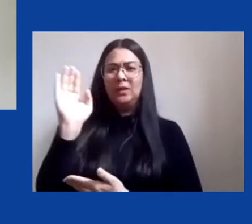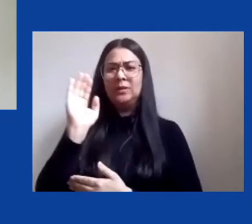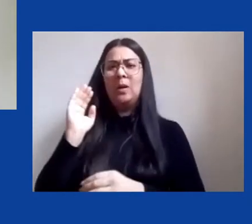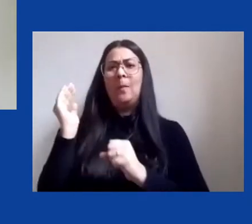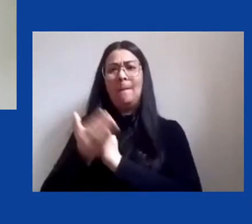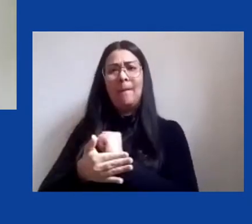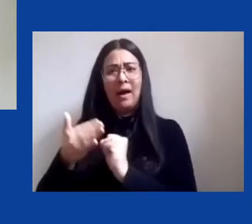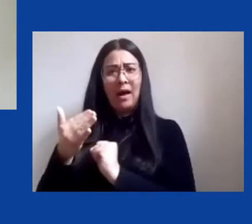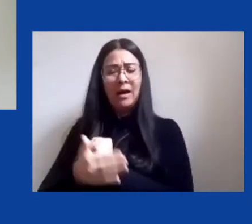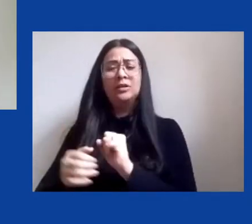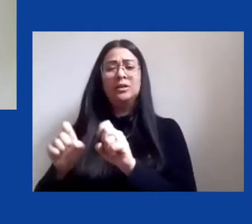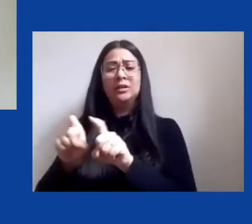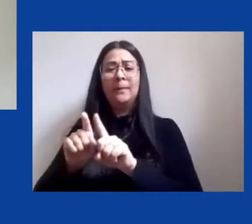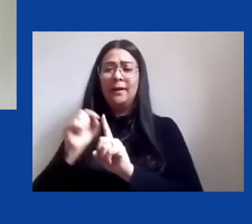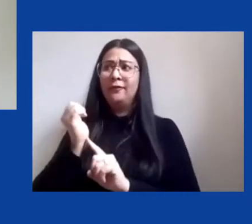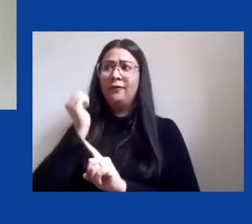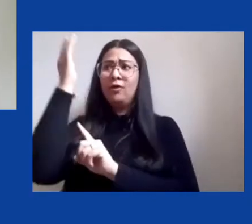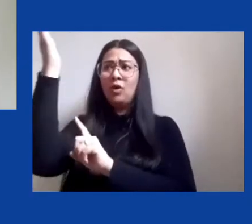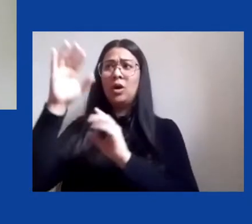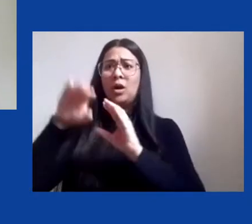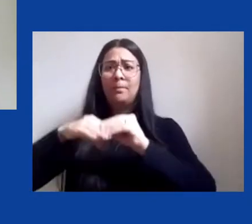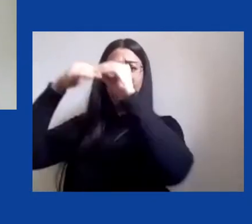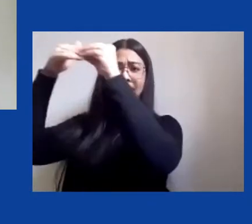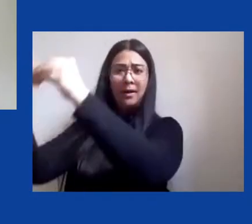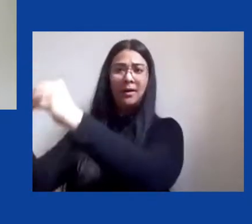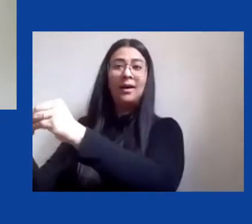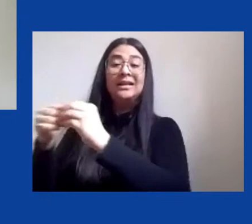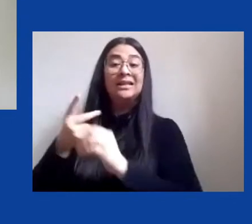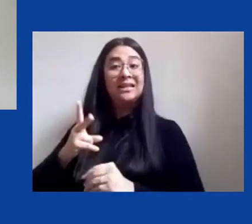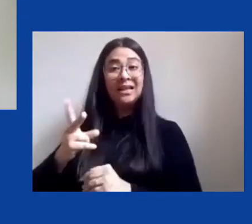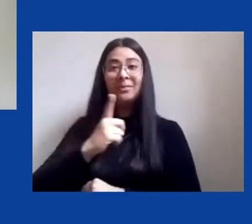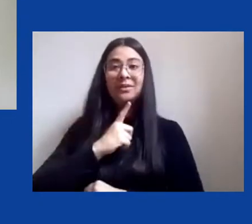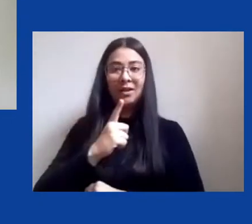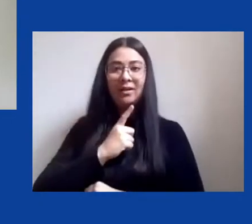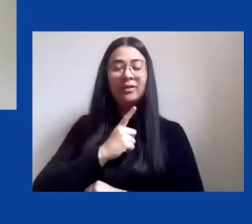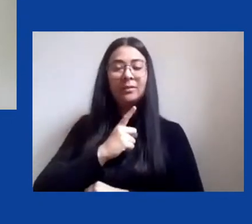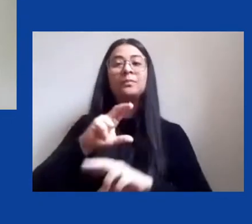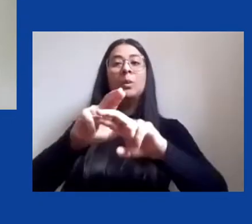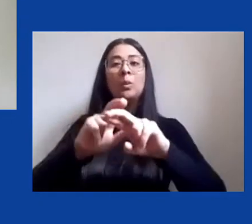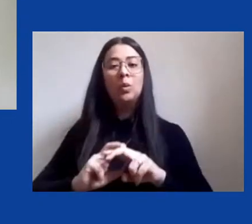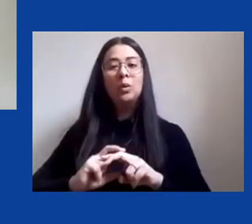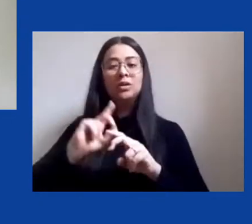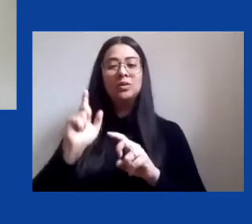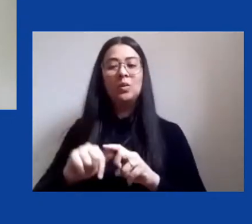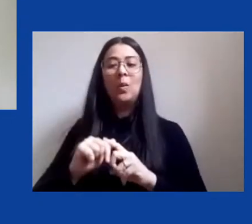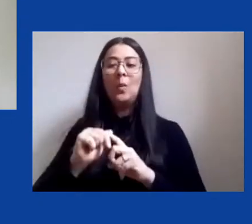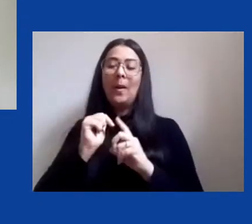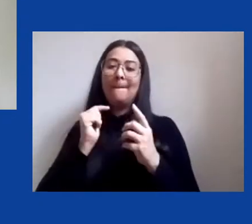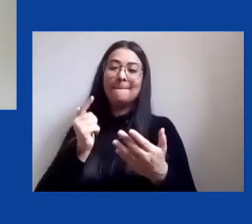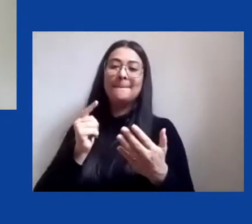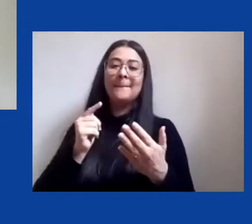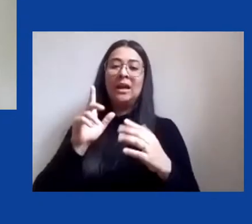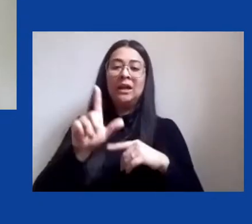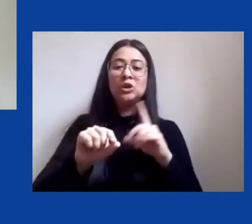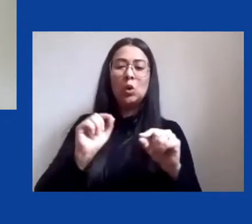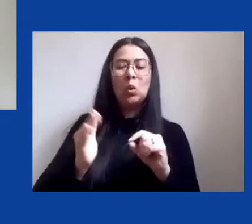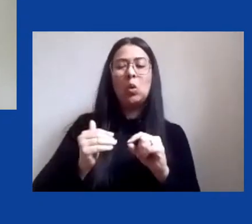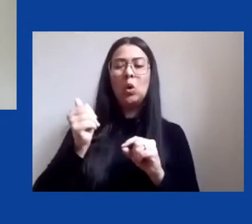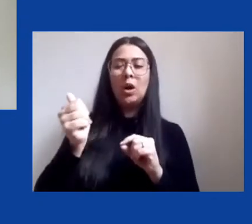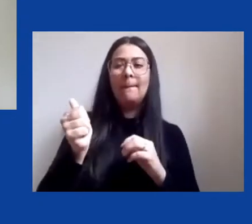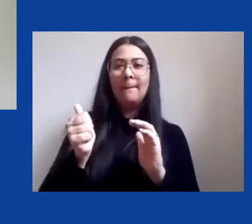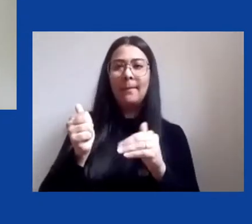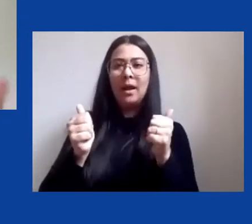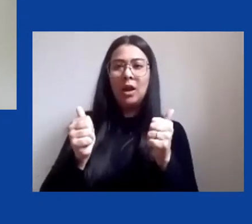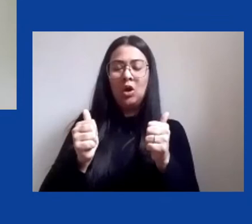sempre prevaleceu. Isso explica o favorecimento da economia neoextrativista em regiões de fronteira, especial na